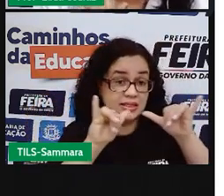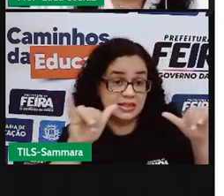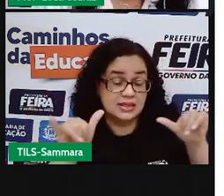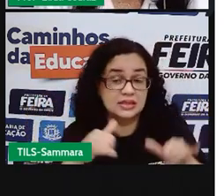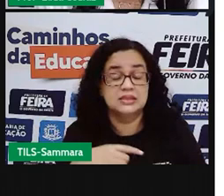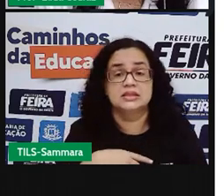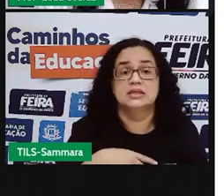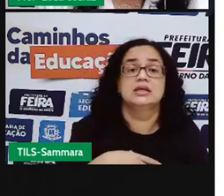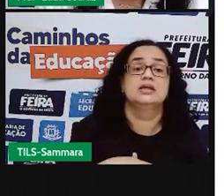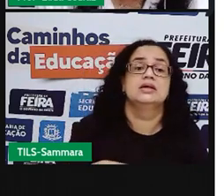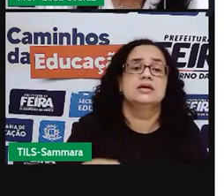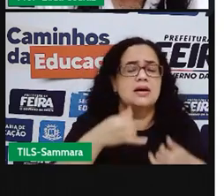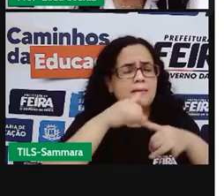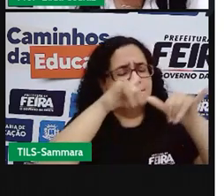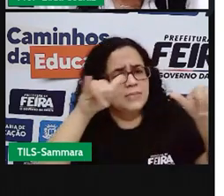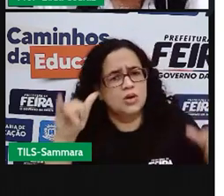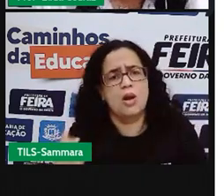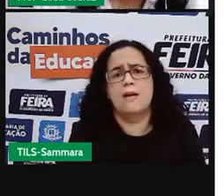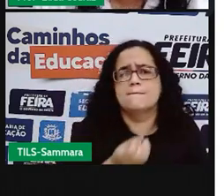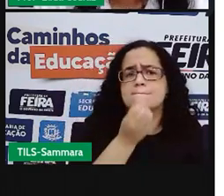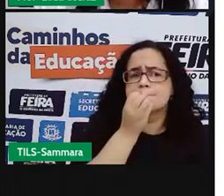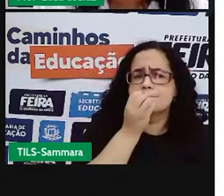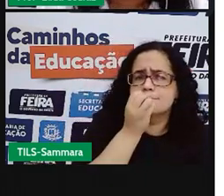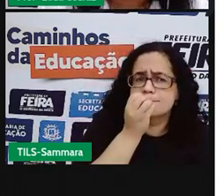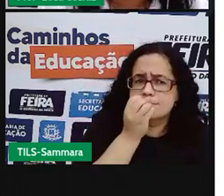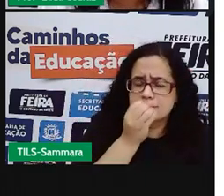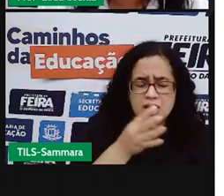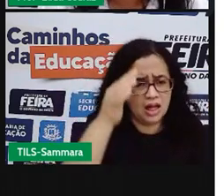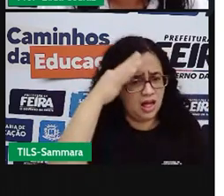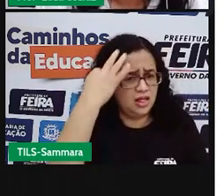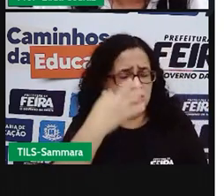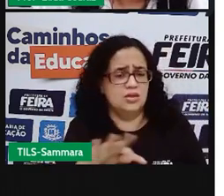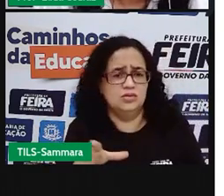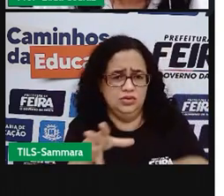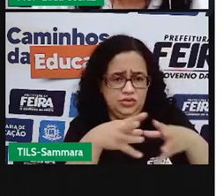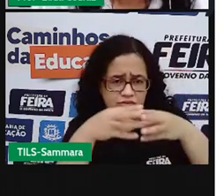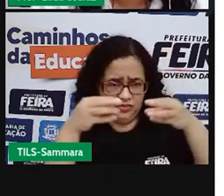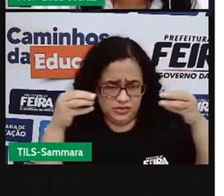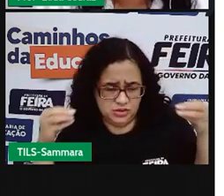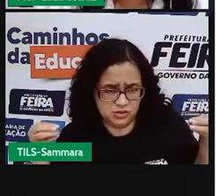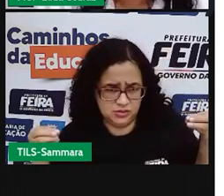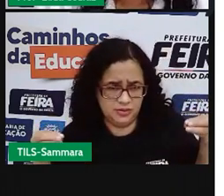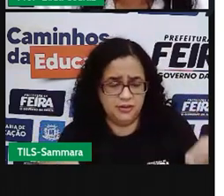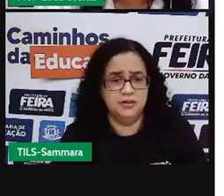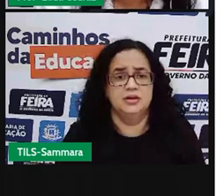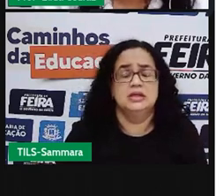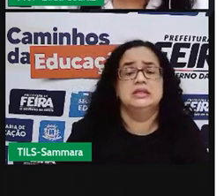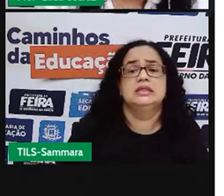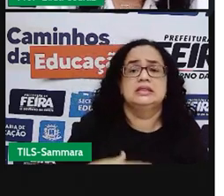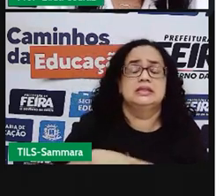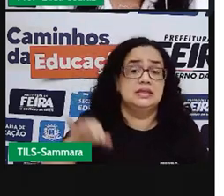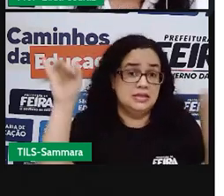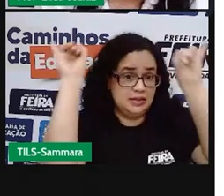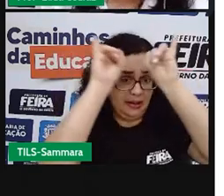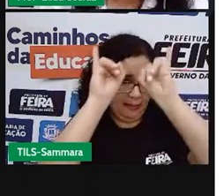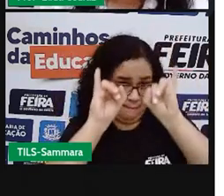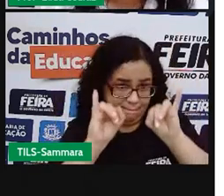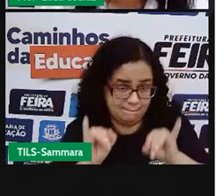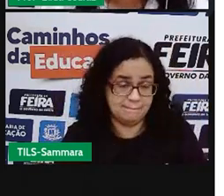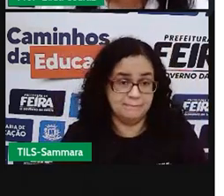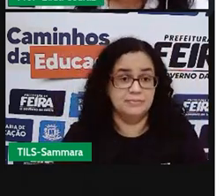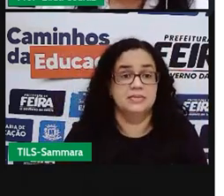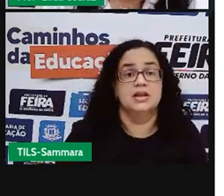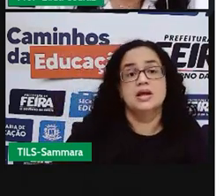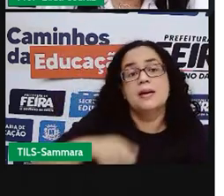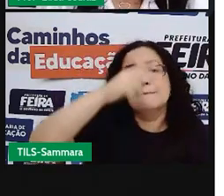que esse produto é bom. E se você tomar a dor, vai embora. E vem a imagem. Para quê? Para que aquelas